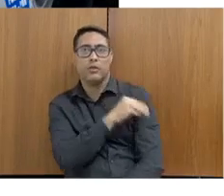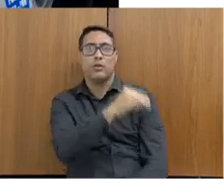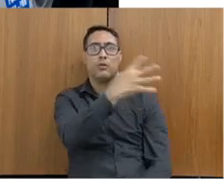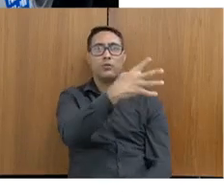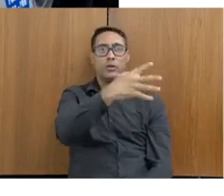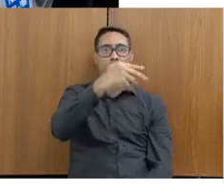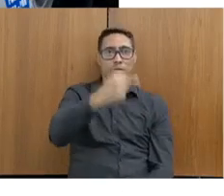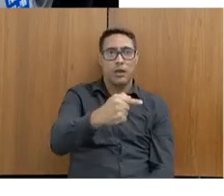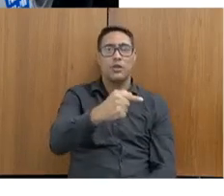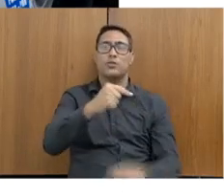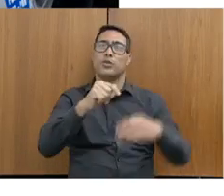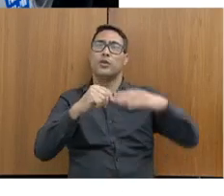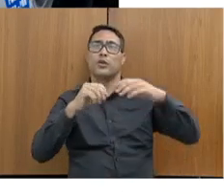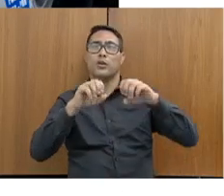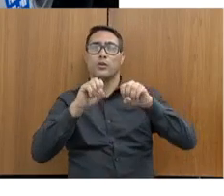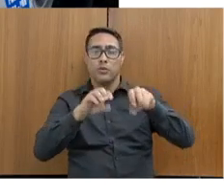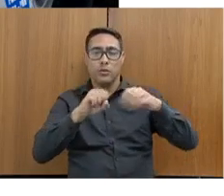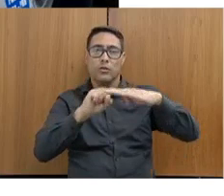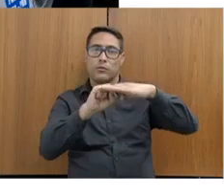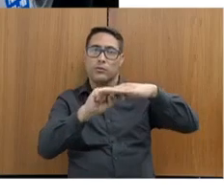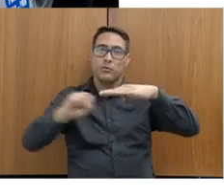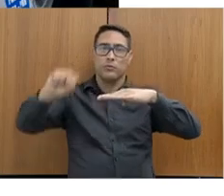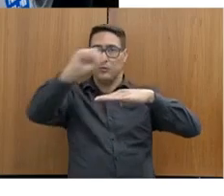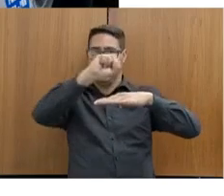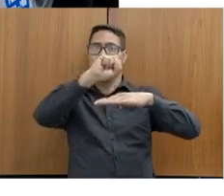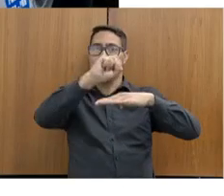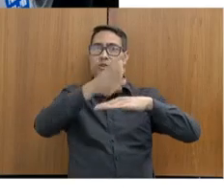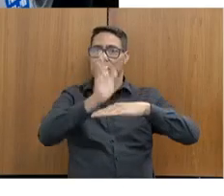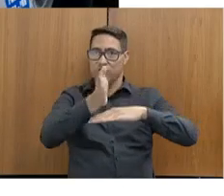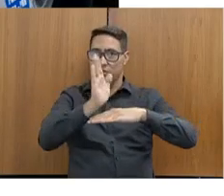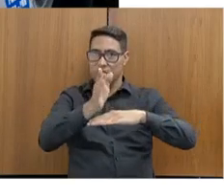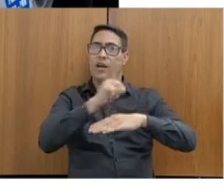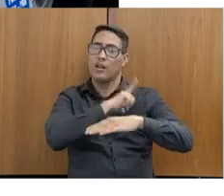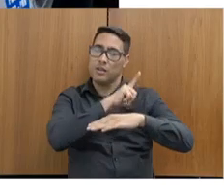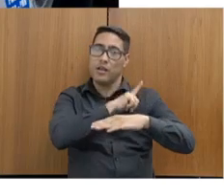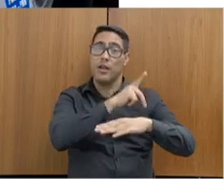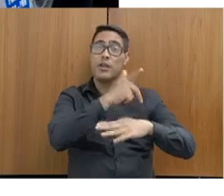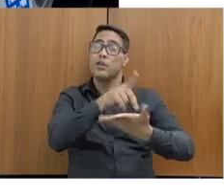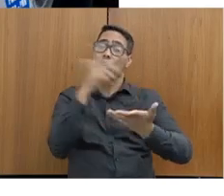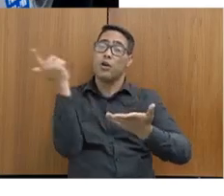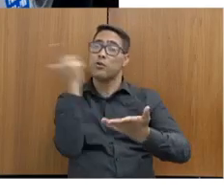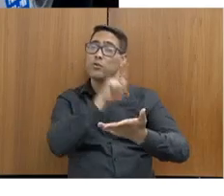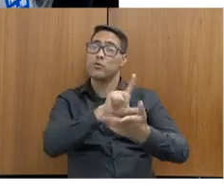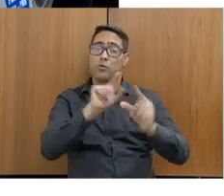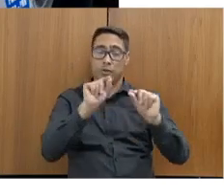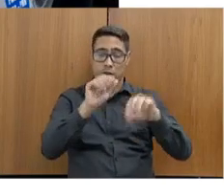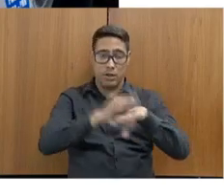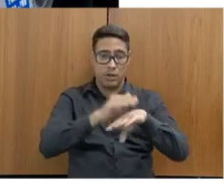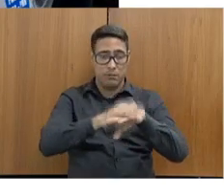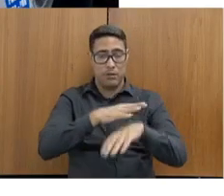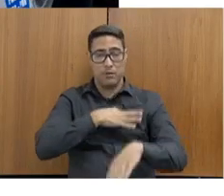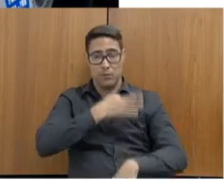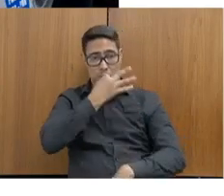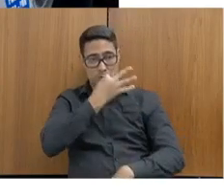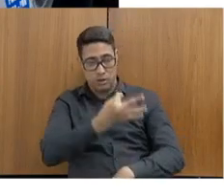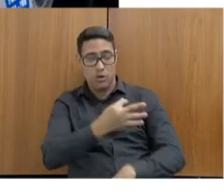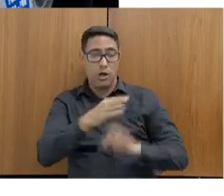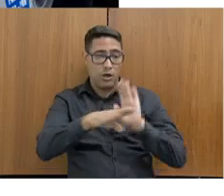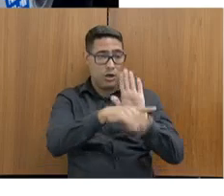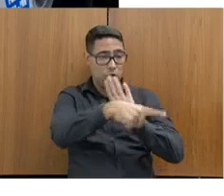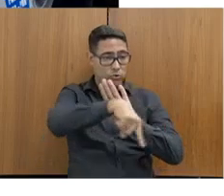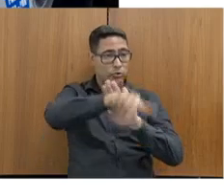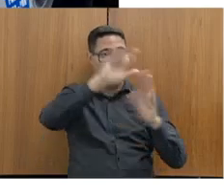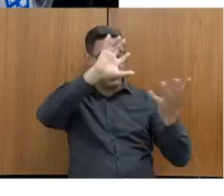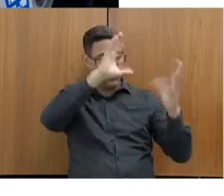E esse tripé, deputados, ele é muito importante, a gente só consegue efetivamente a ressocialização, na minha opinião, se a gente conjugar